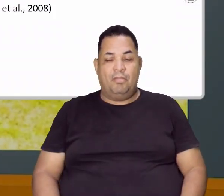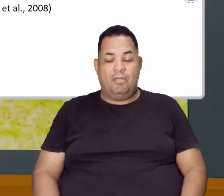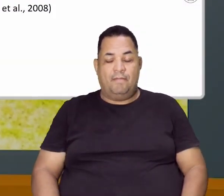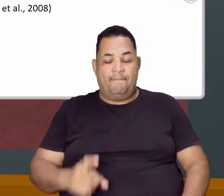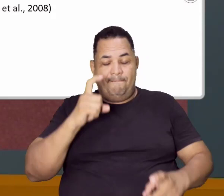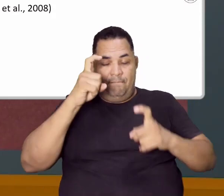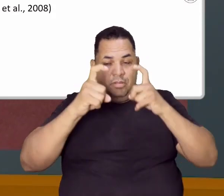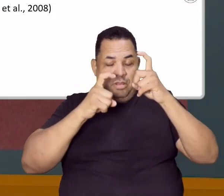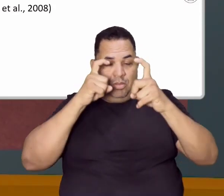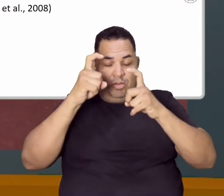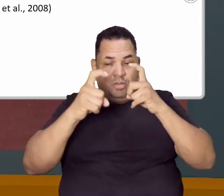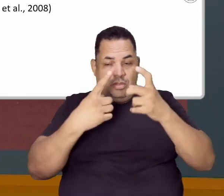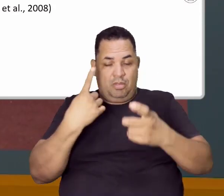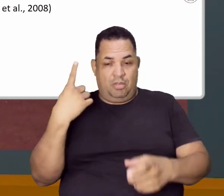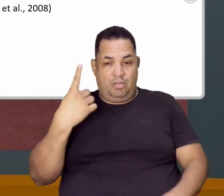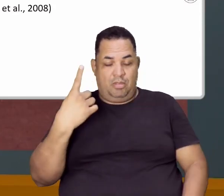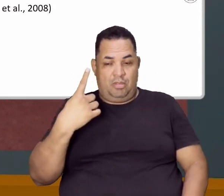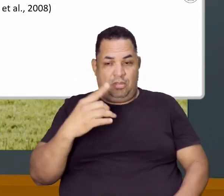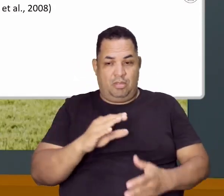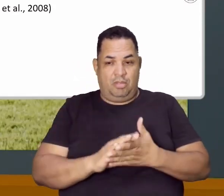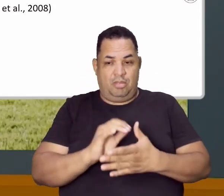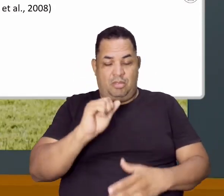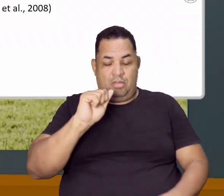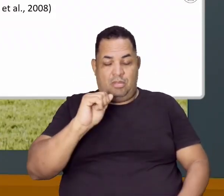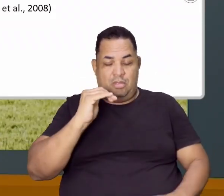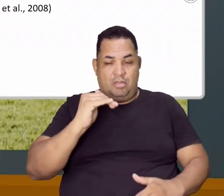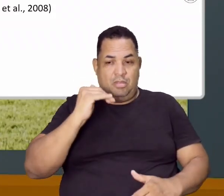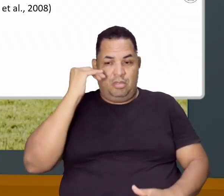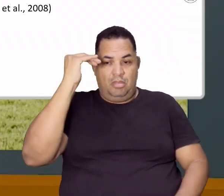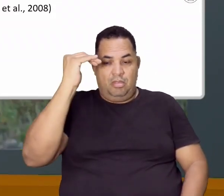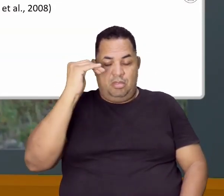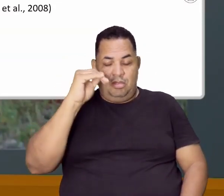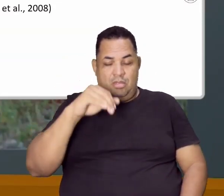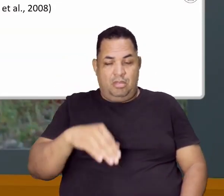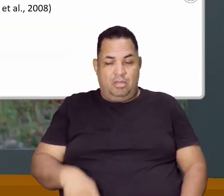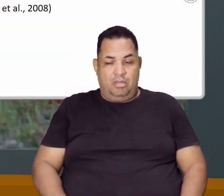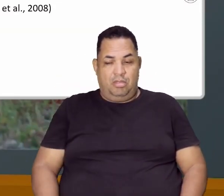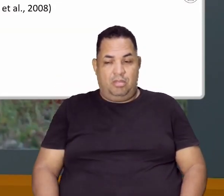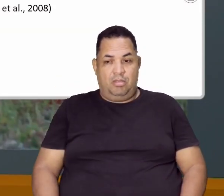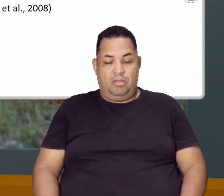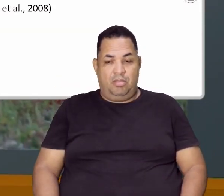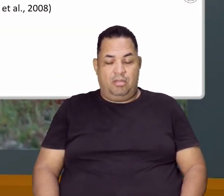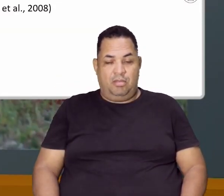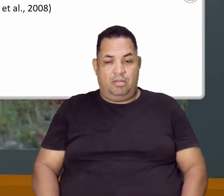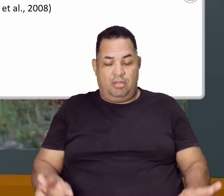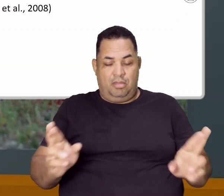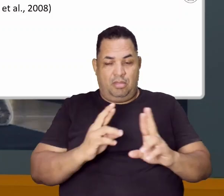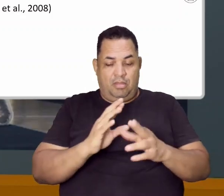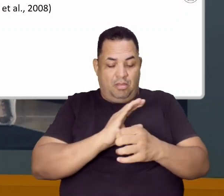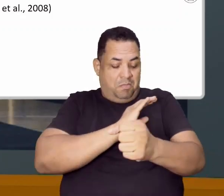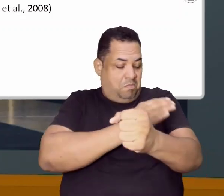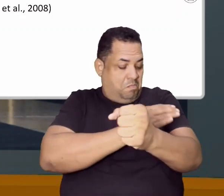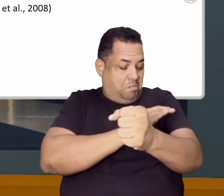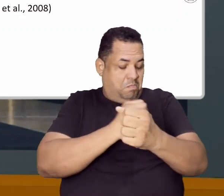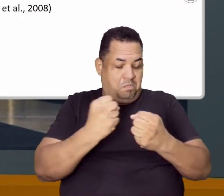preocupação que você vê aqui que é anormal com relação à massa muscular, ok?